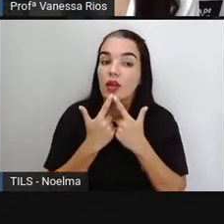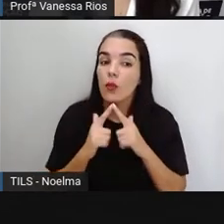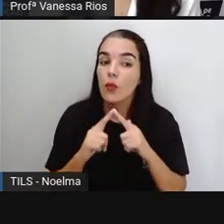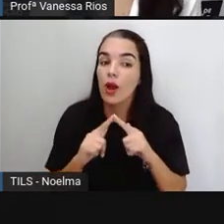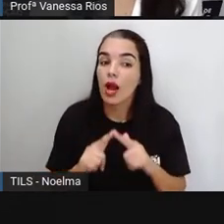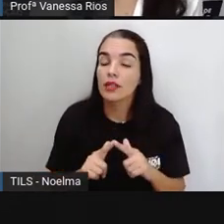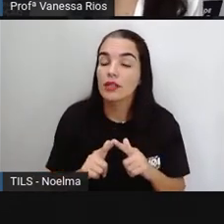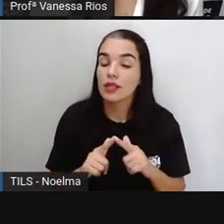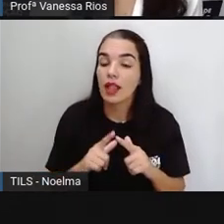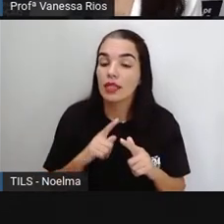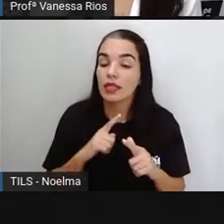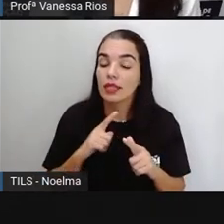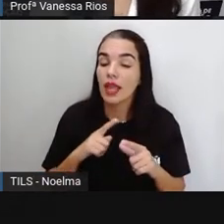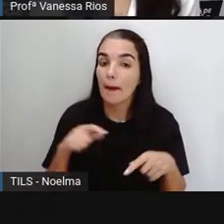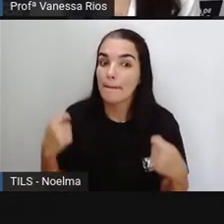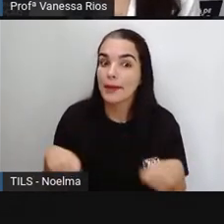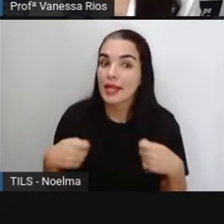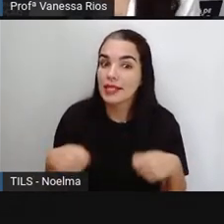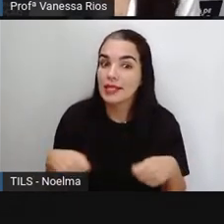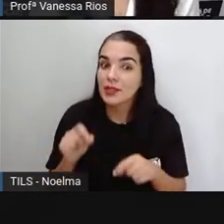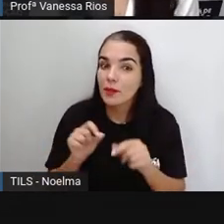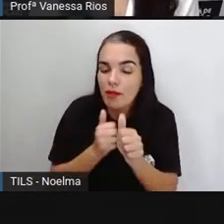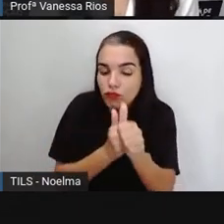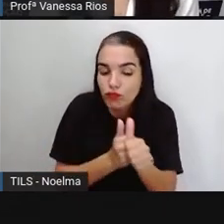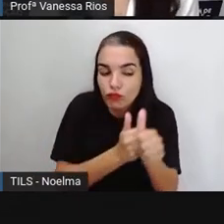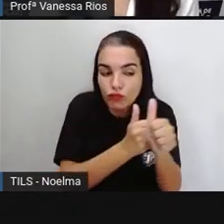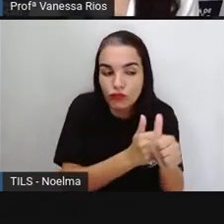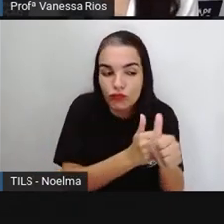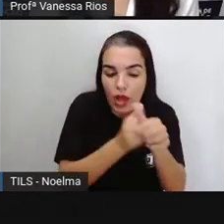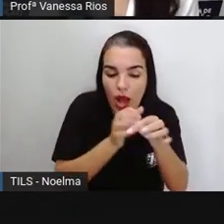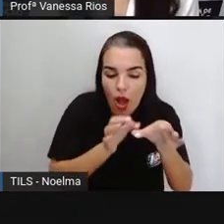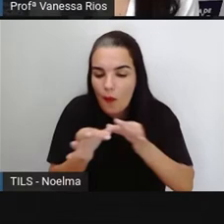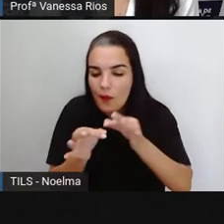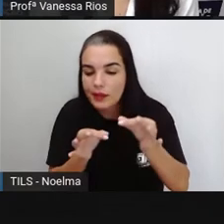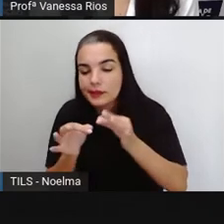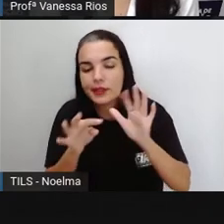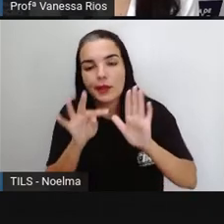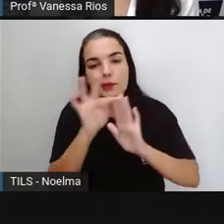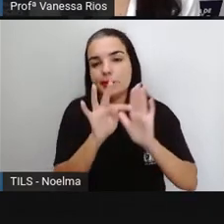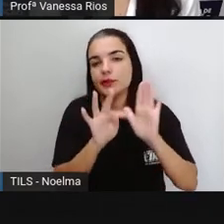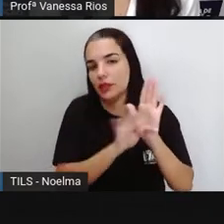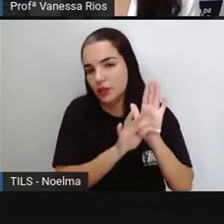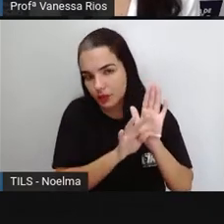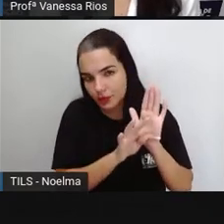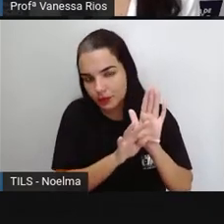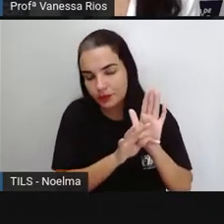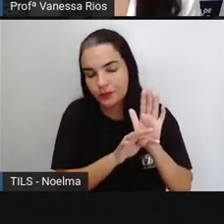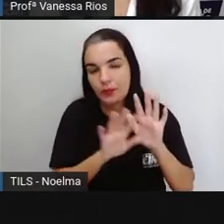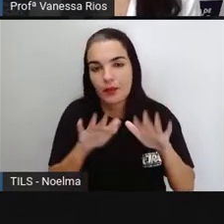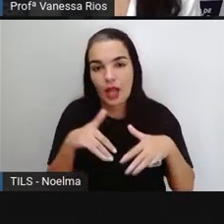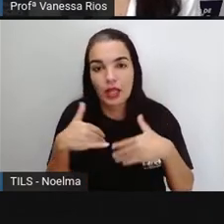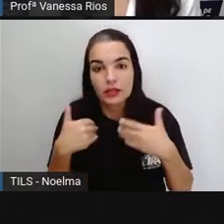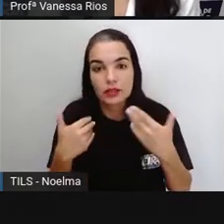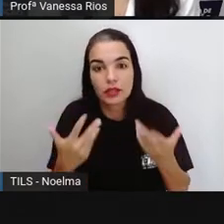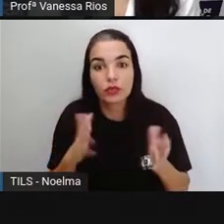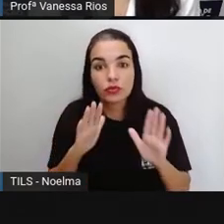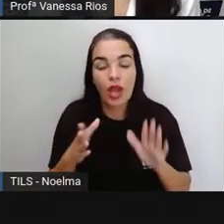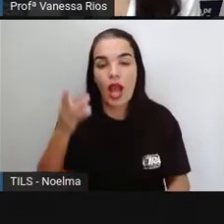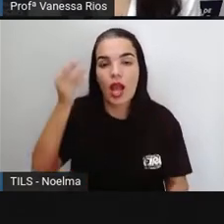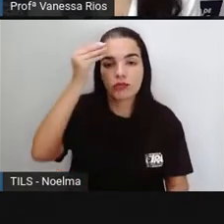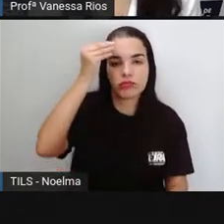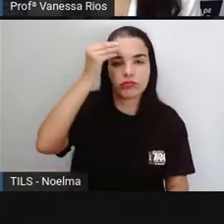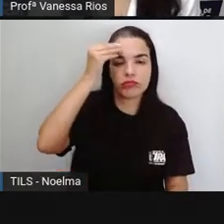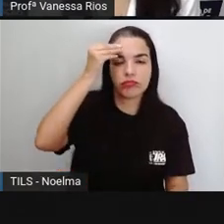sinalização, guiando e organizando o texto a ser lido. Então, gente já compreende,